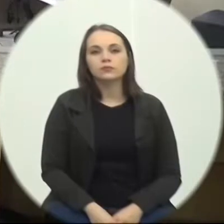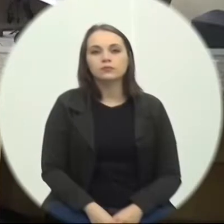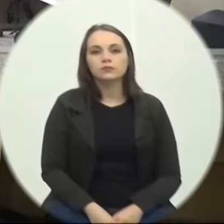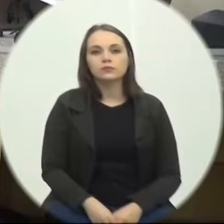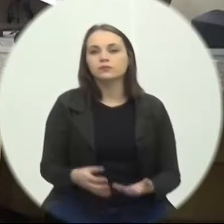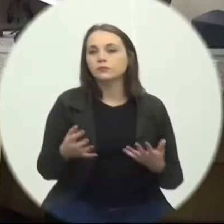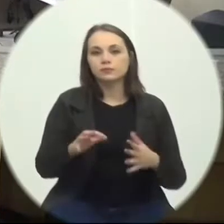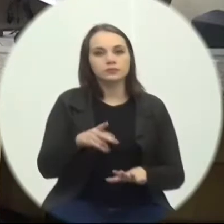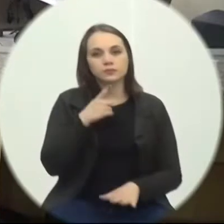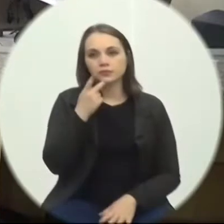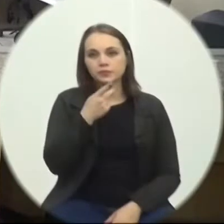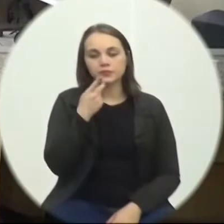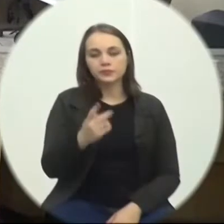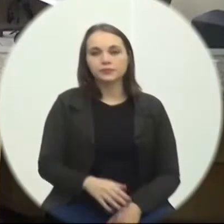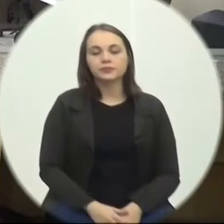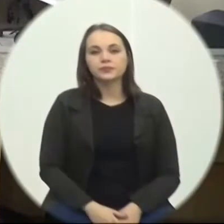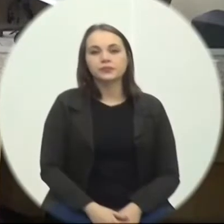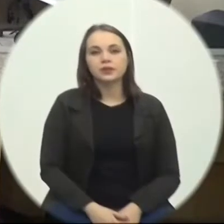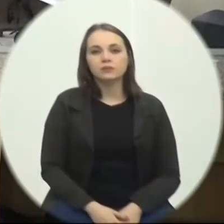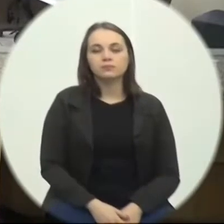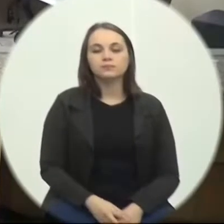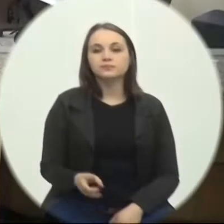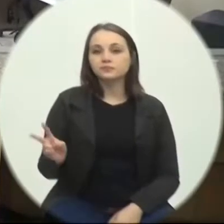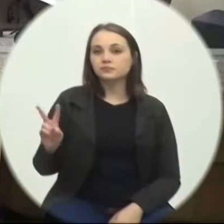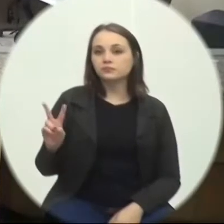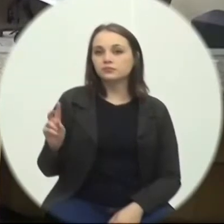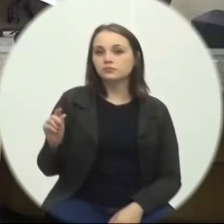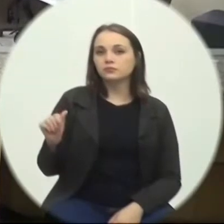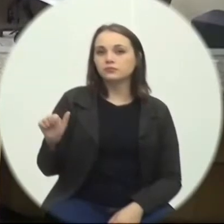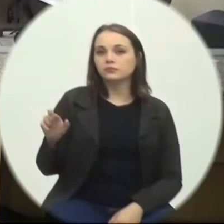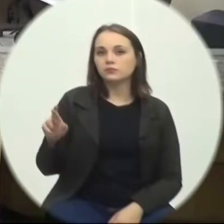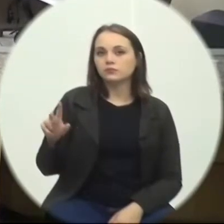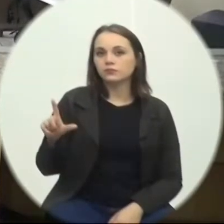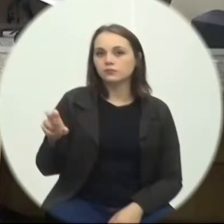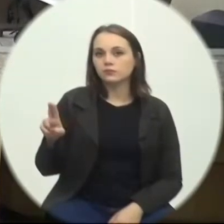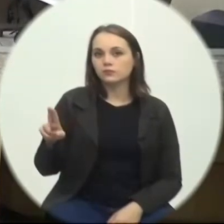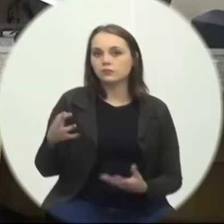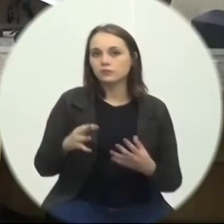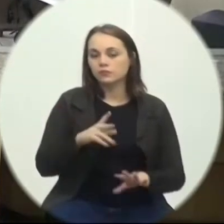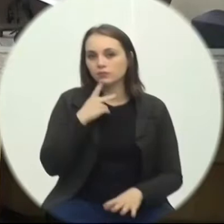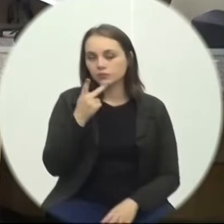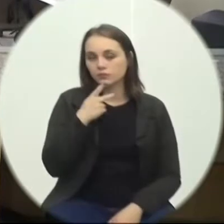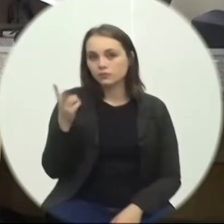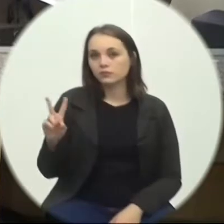Declina O senhor presidente Declina Vereador Arleo Declina Vereadora Giovanna Zanetti